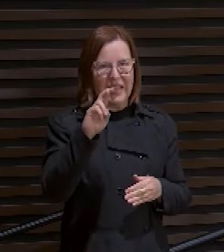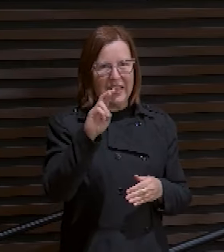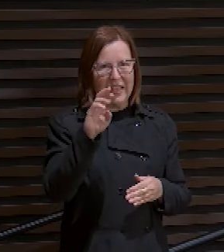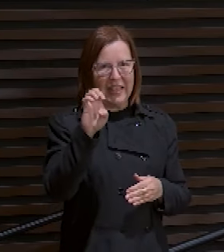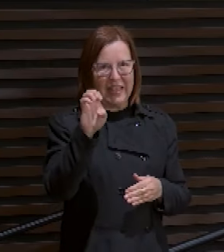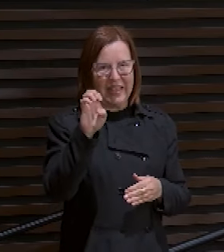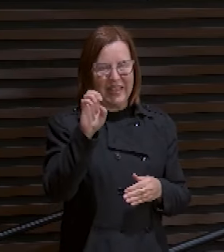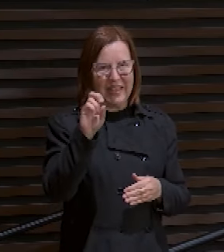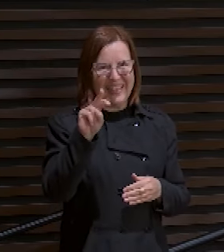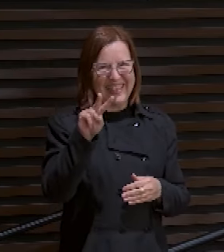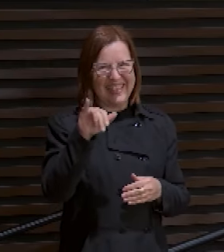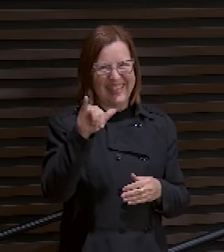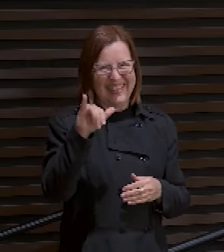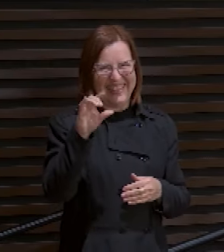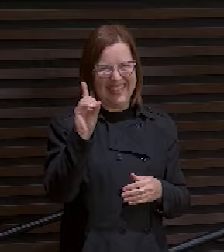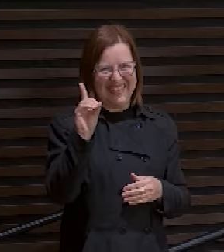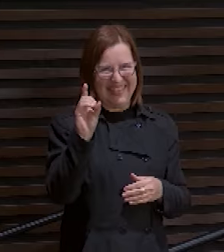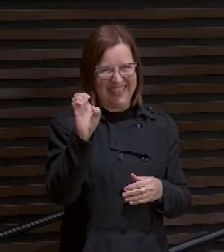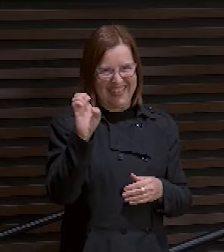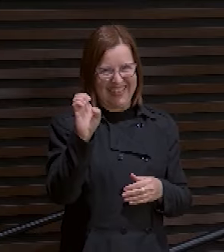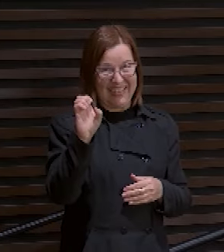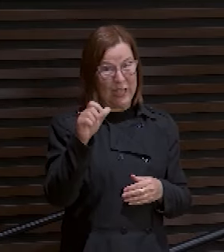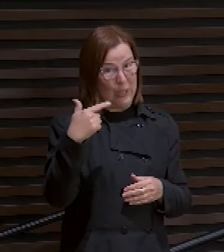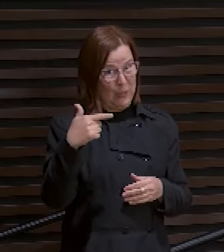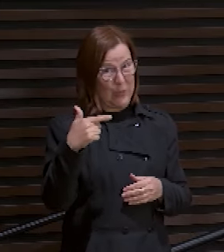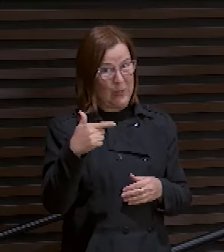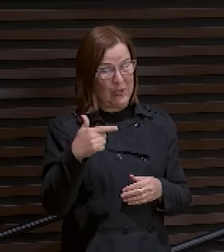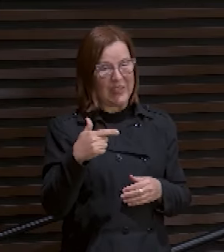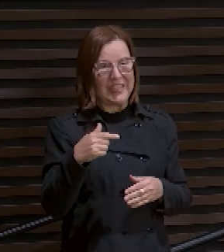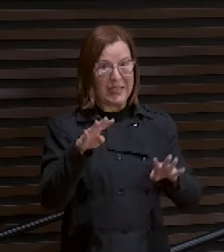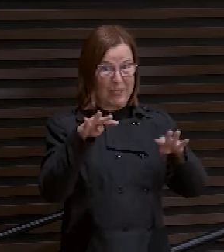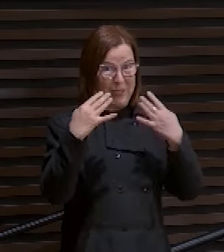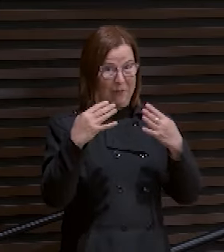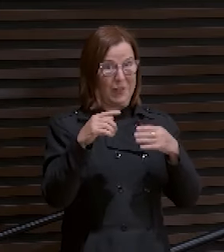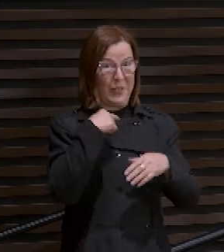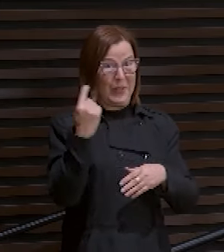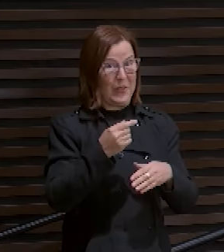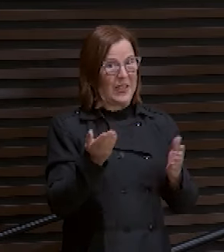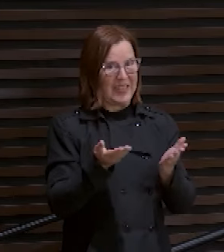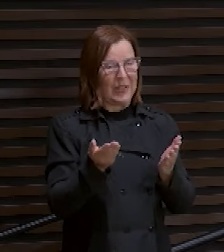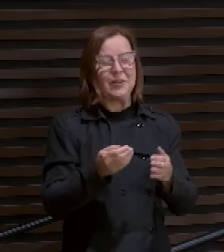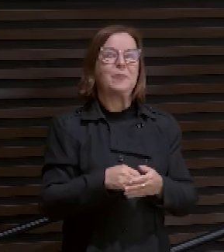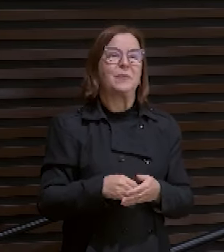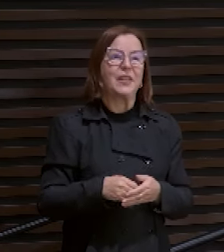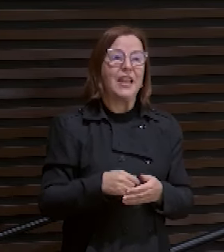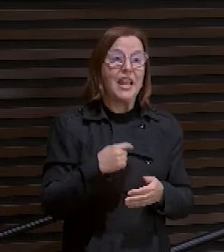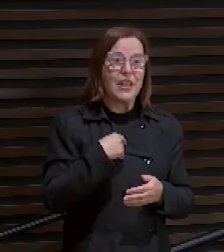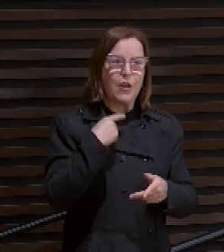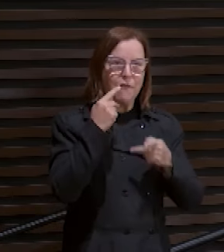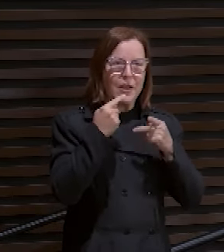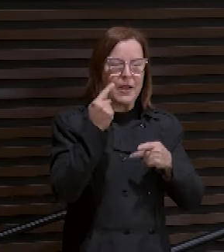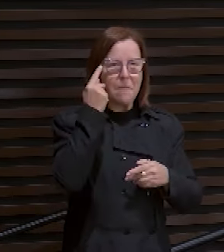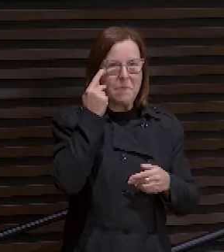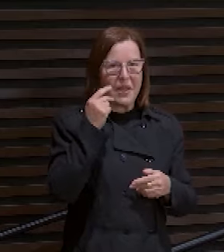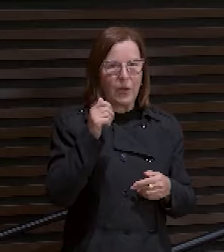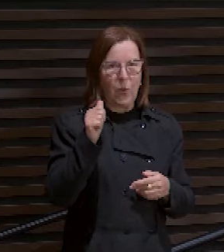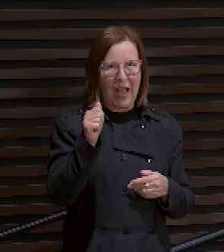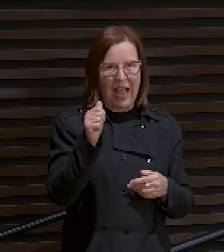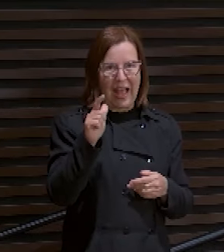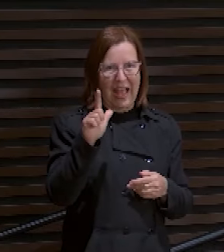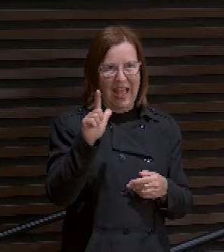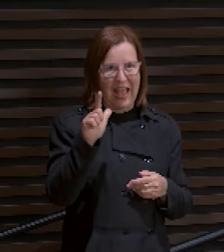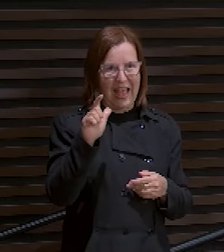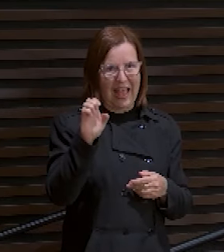eles estão ao vivo lá nos assistindo agora. E eu falei para um moço lá, o Alex. O Alex, ele é muito... Ele